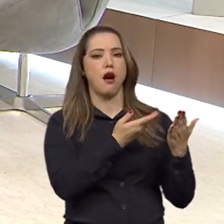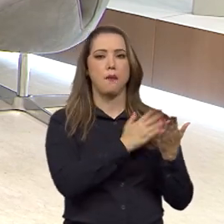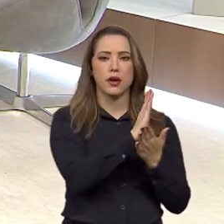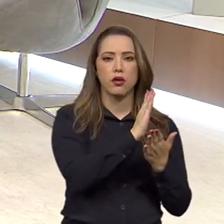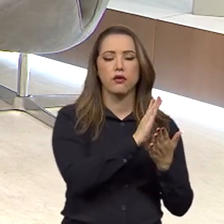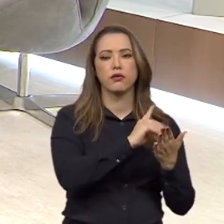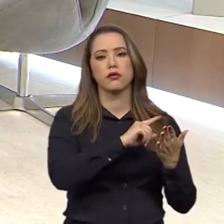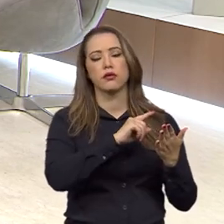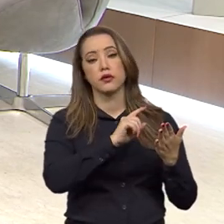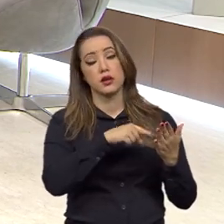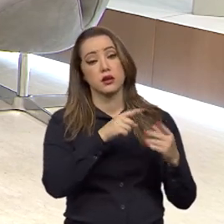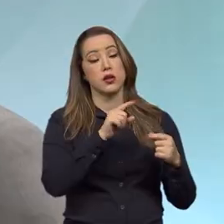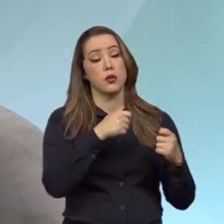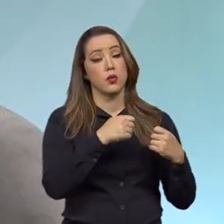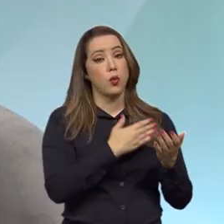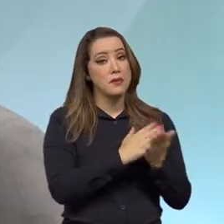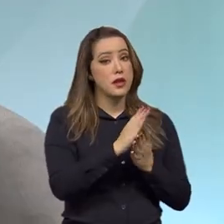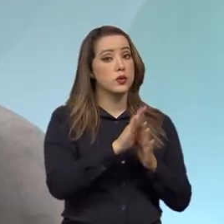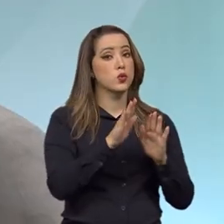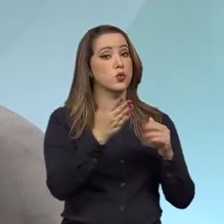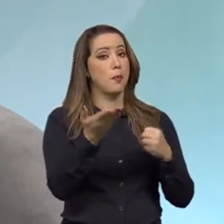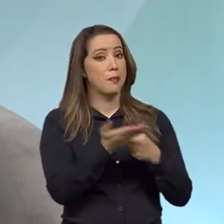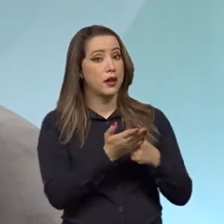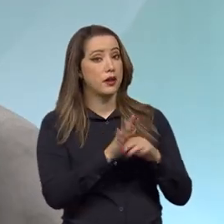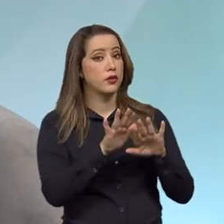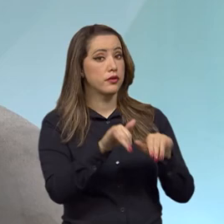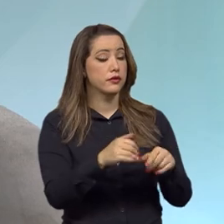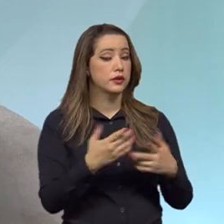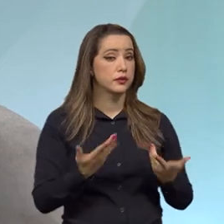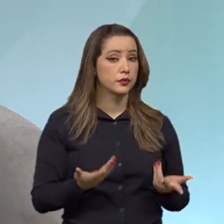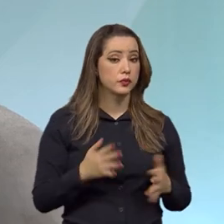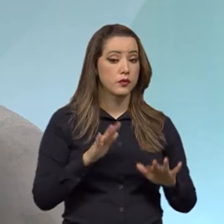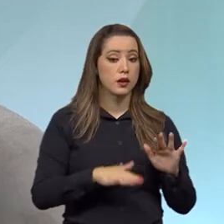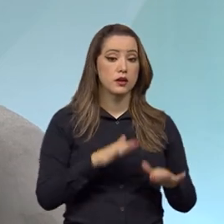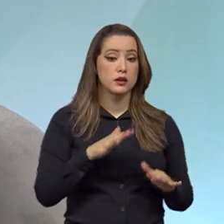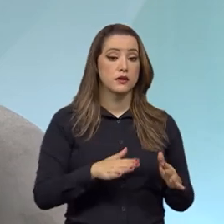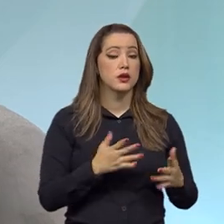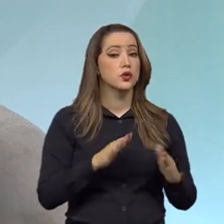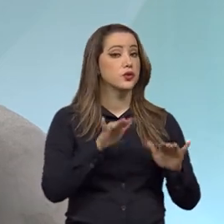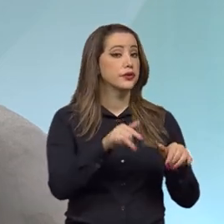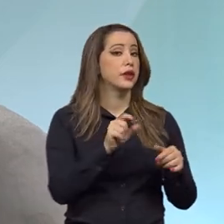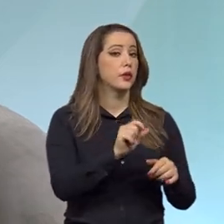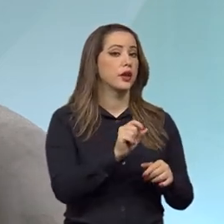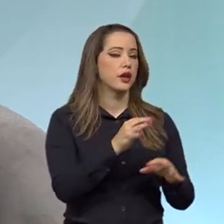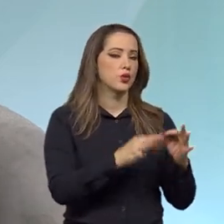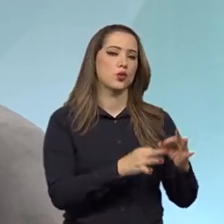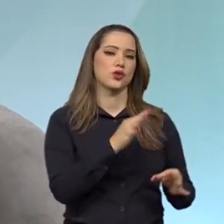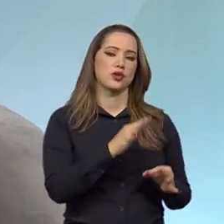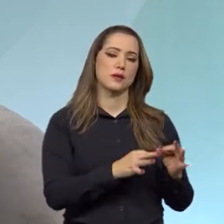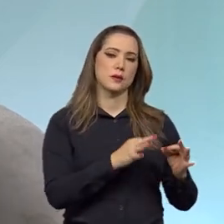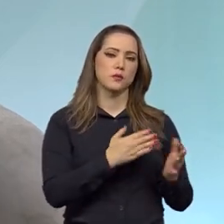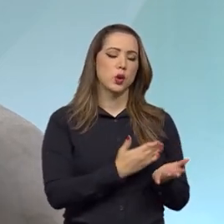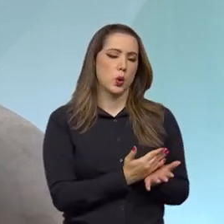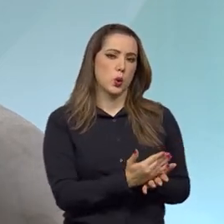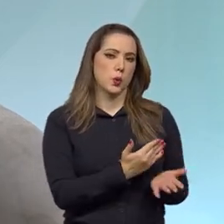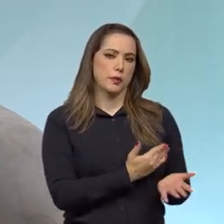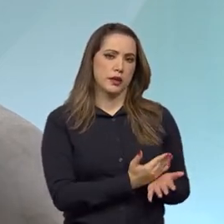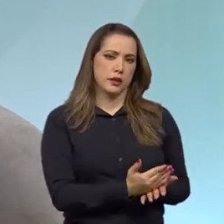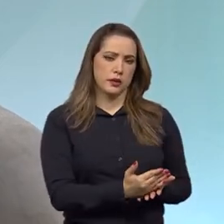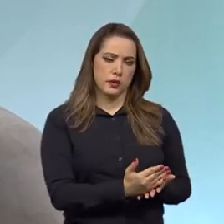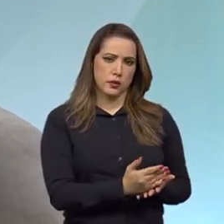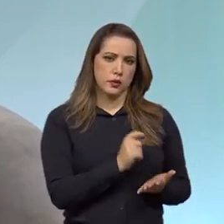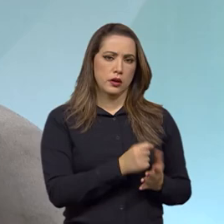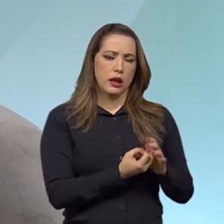o meio e o fim. E muitas vezes o fim é a parte judicial. Então, no início, no